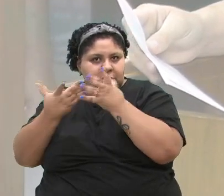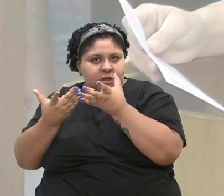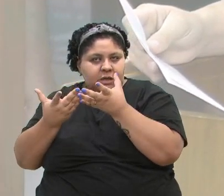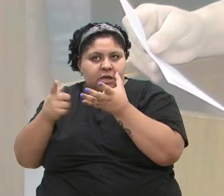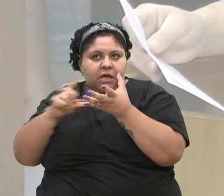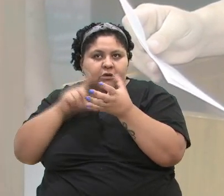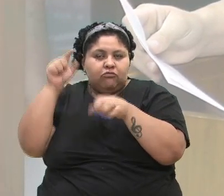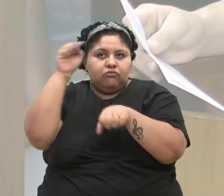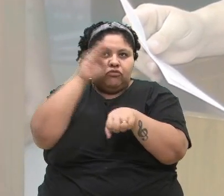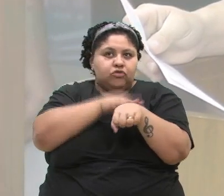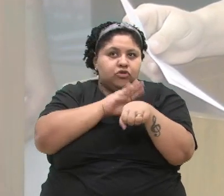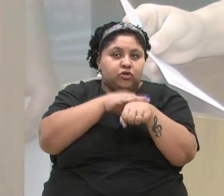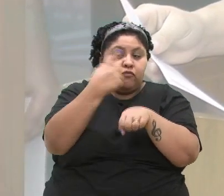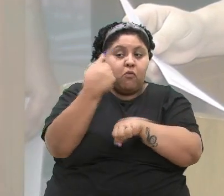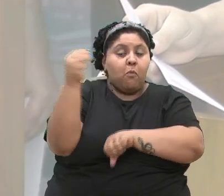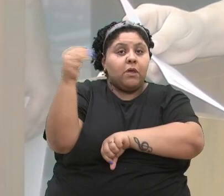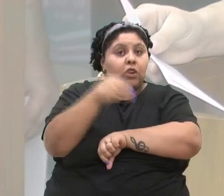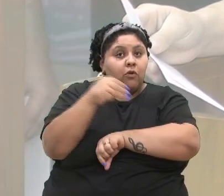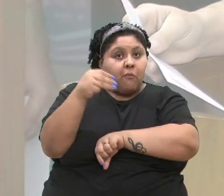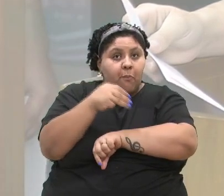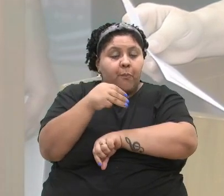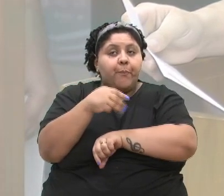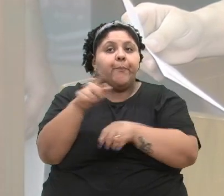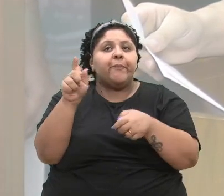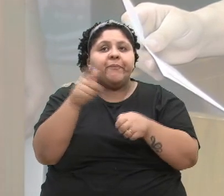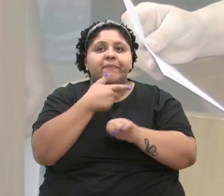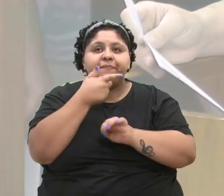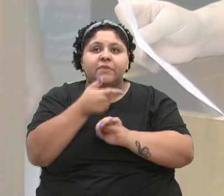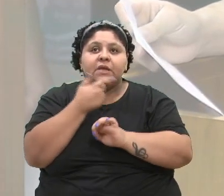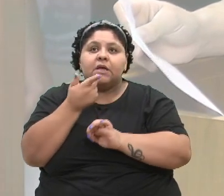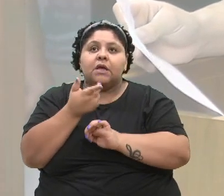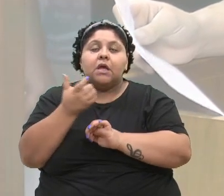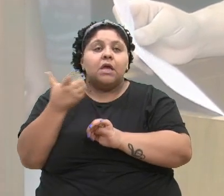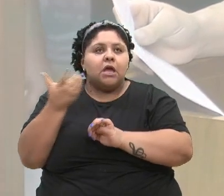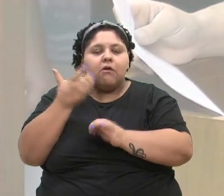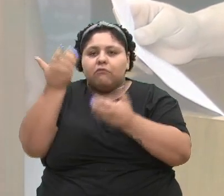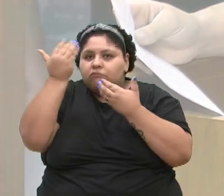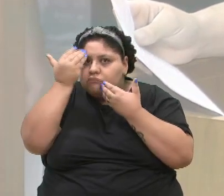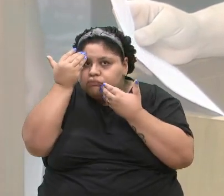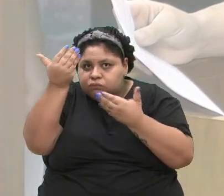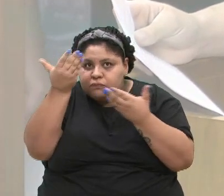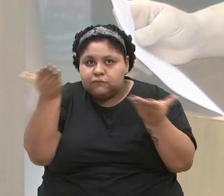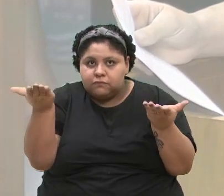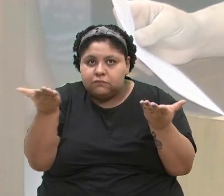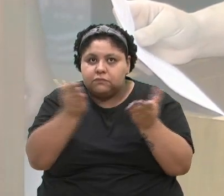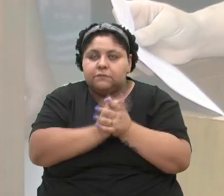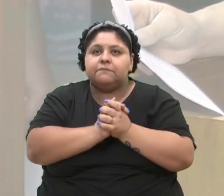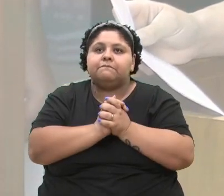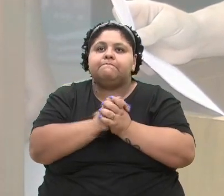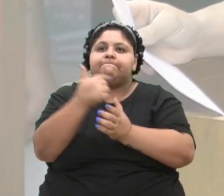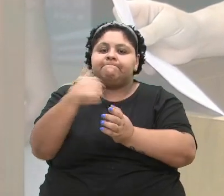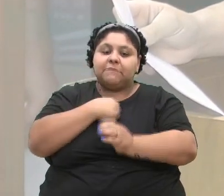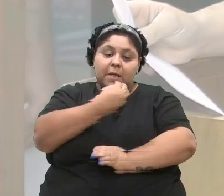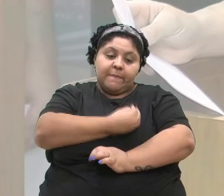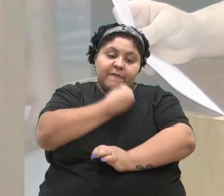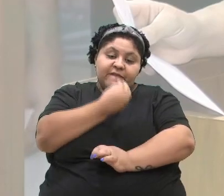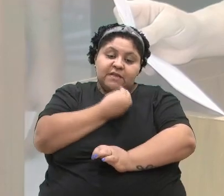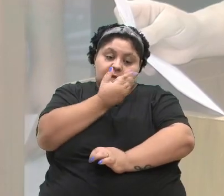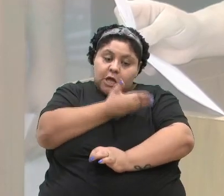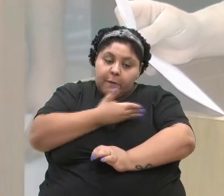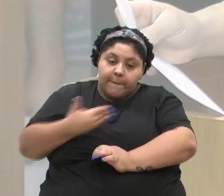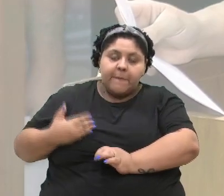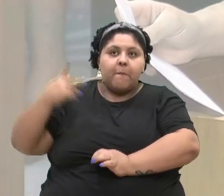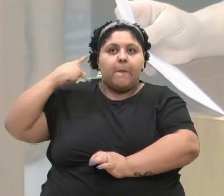o tempo de um minuto para falar, fiz questão de agradecer, pois a minha vida pública, minha vida